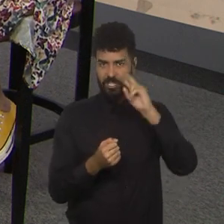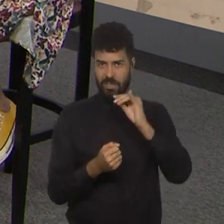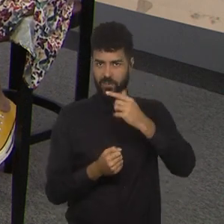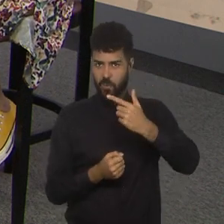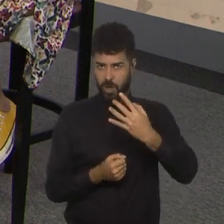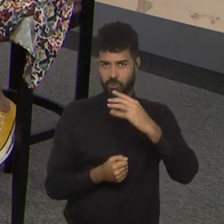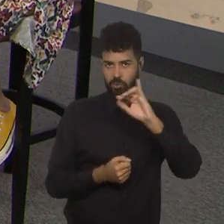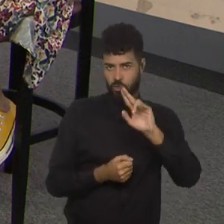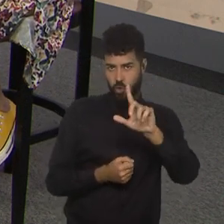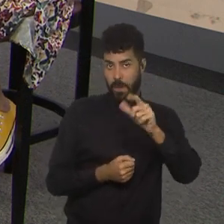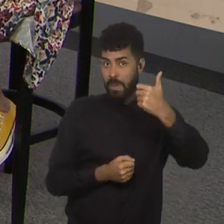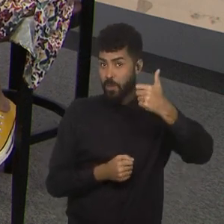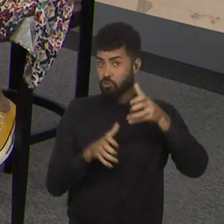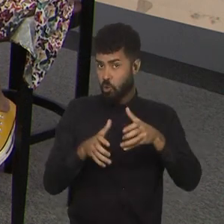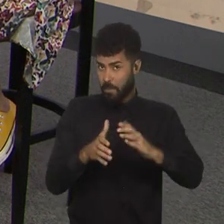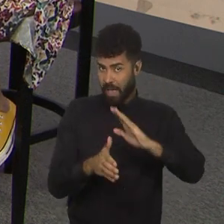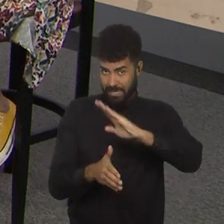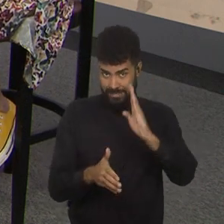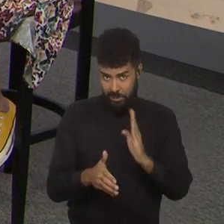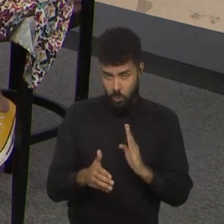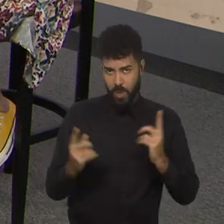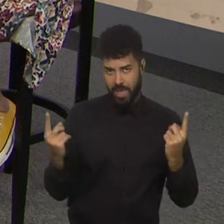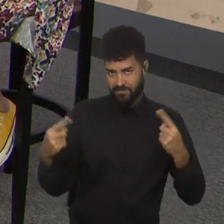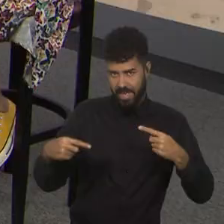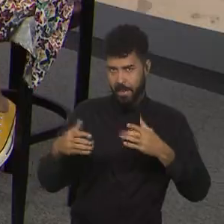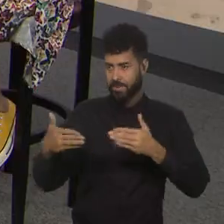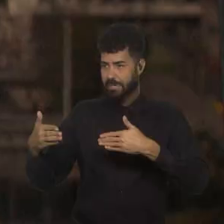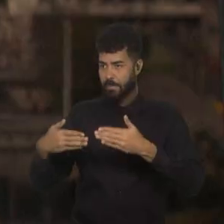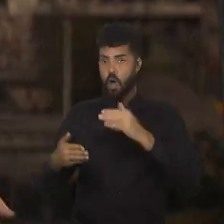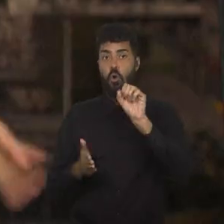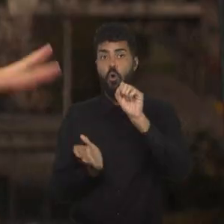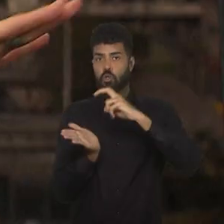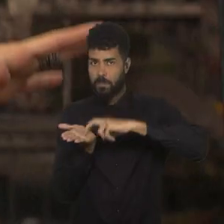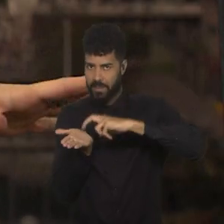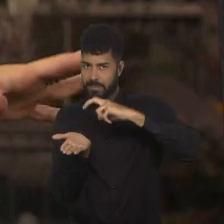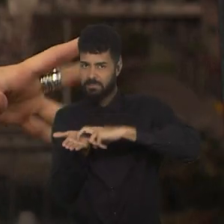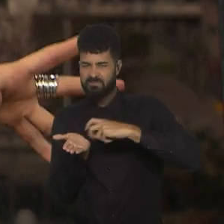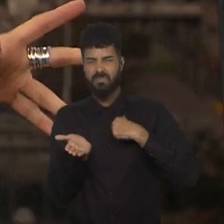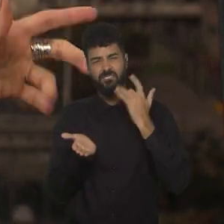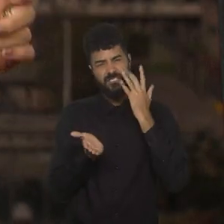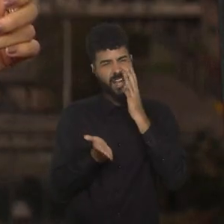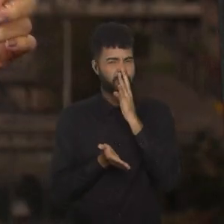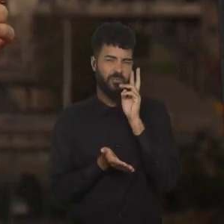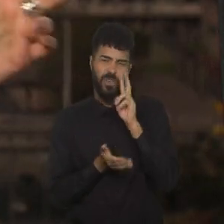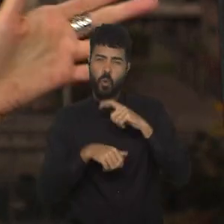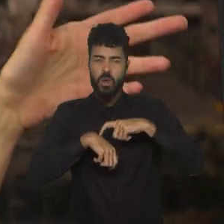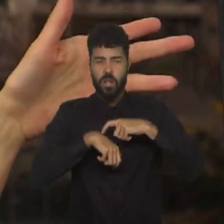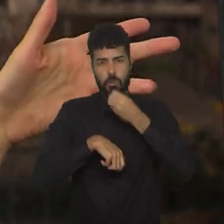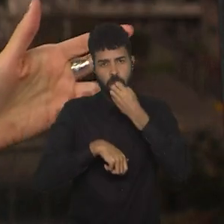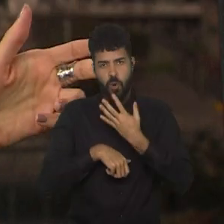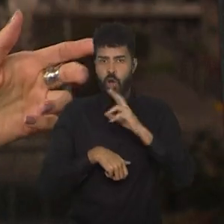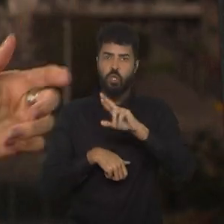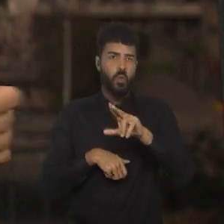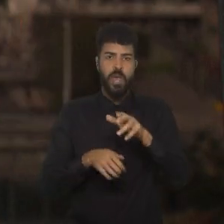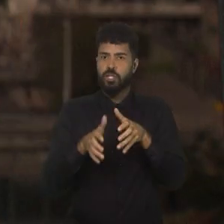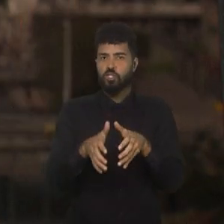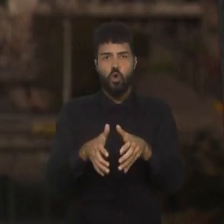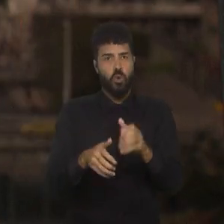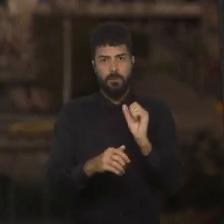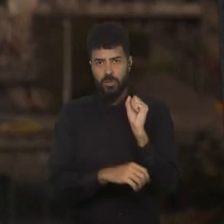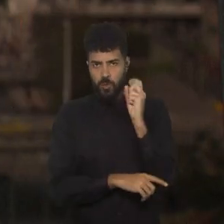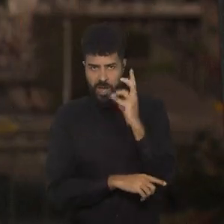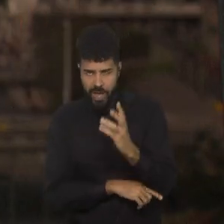estreia, na Copa do Mundo, contra o Panamá, 8 da manhã, fácil de acompanhar, não é jogo de madrugada,